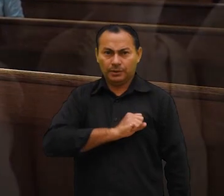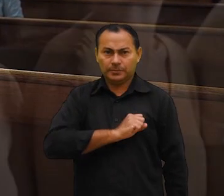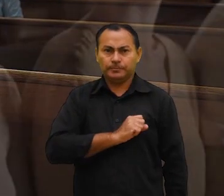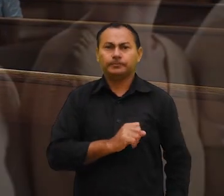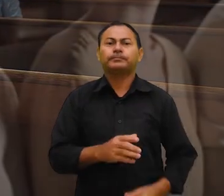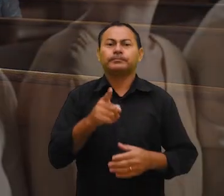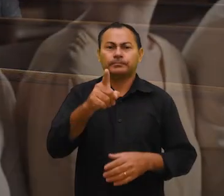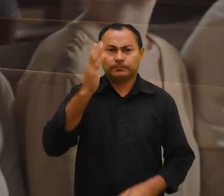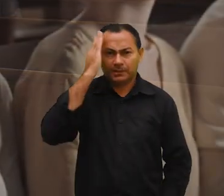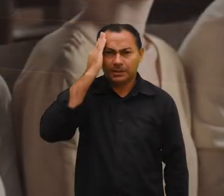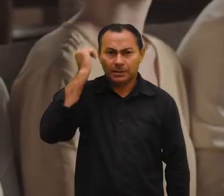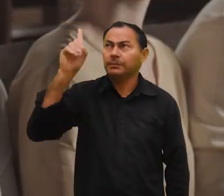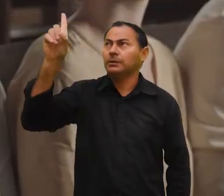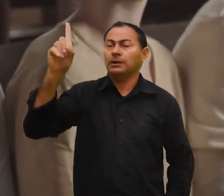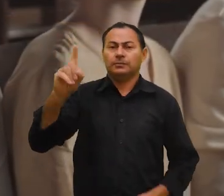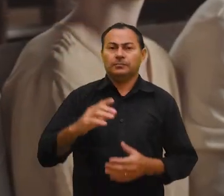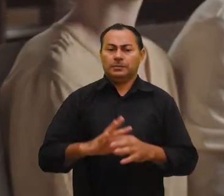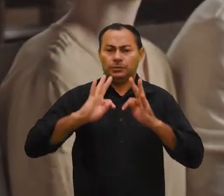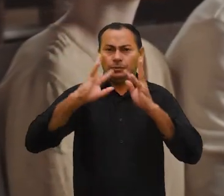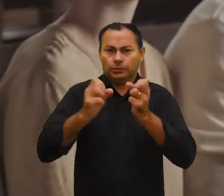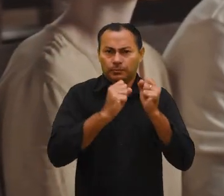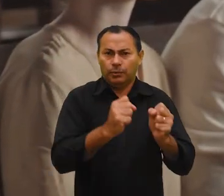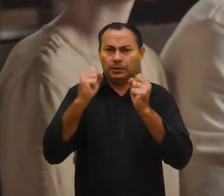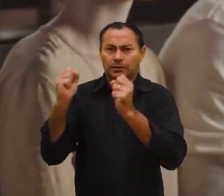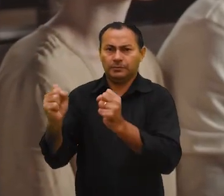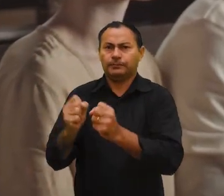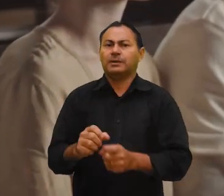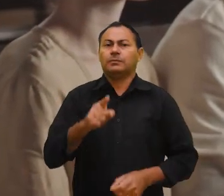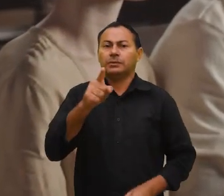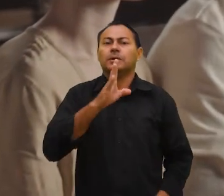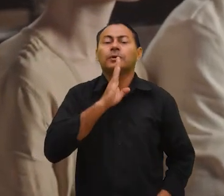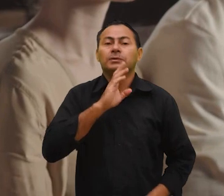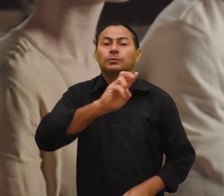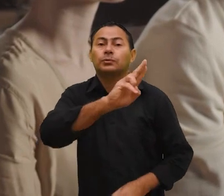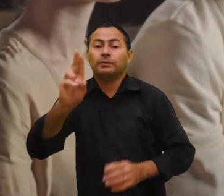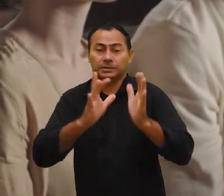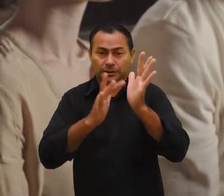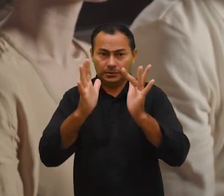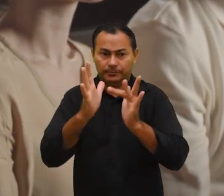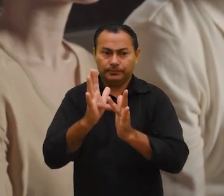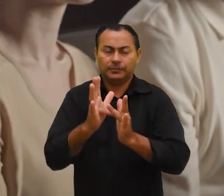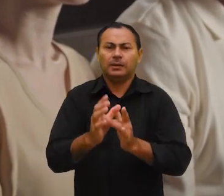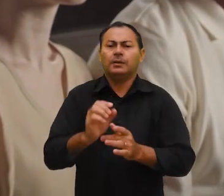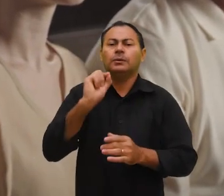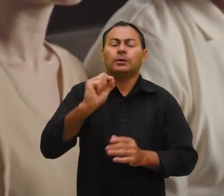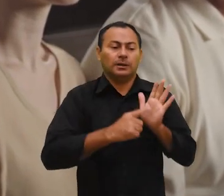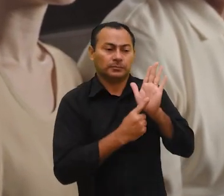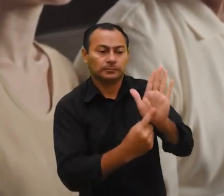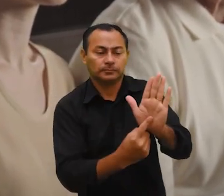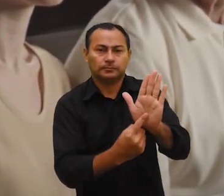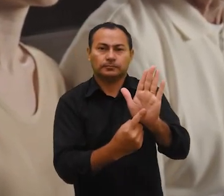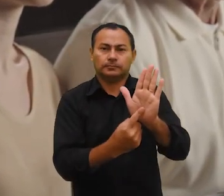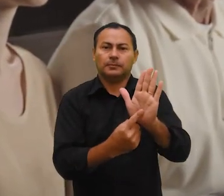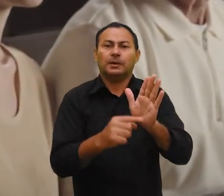amoroso? Você sabe que Ele é um Deus Todo-Poderoso? Você conhece os nomes de Jesus e o que eles